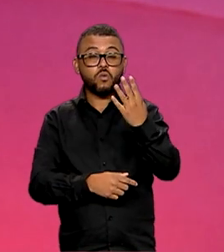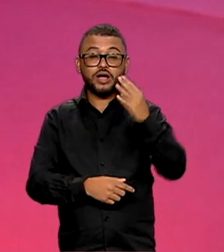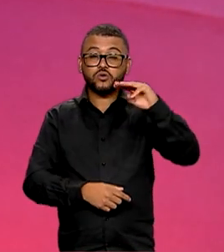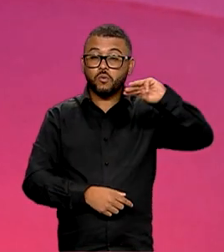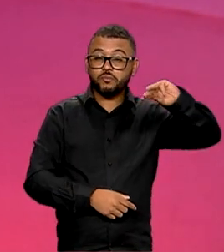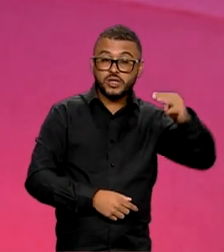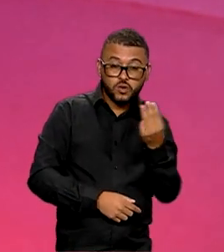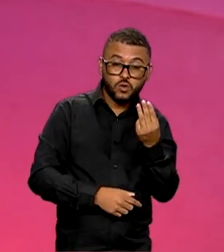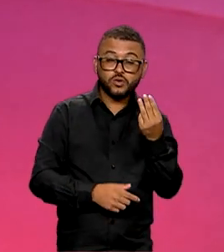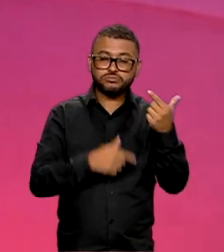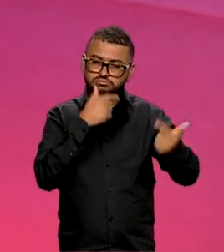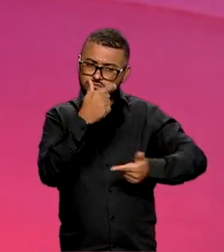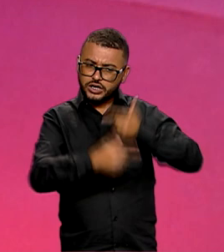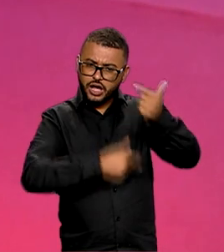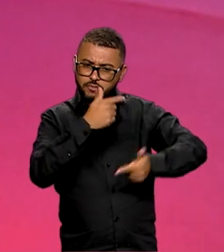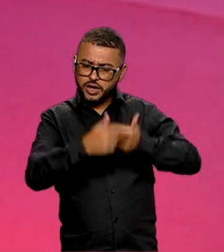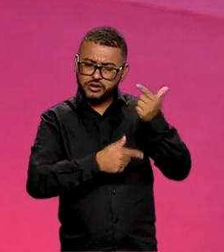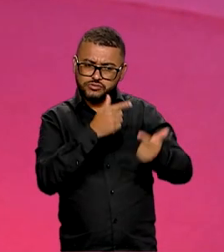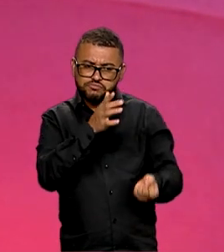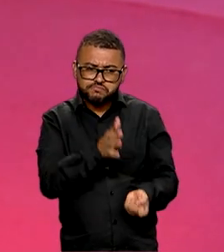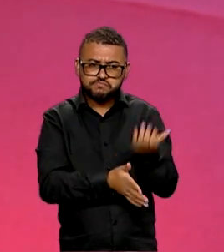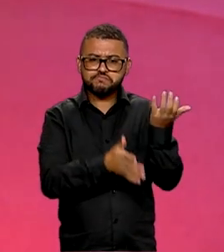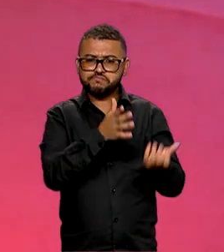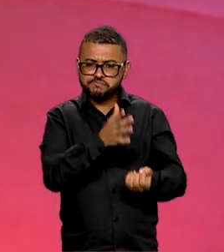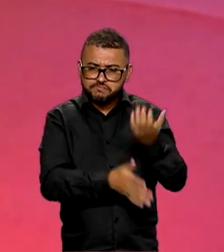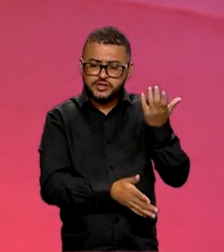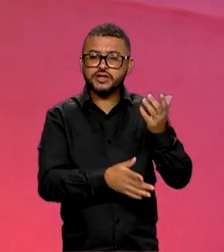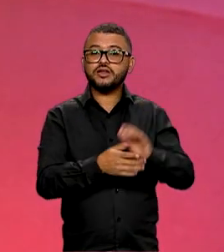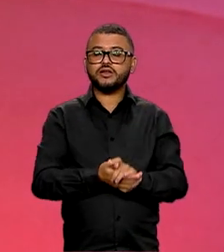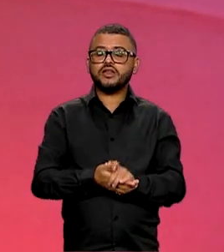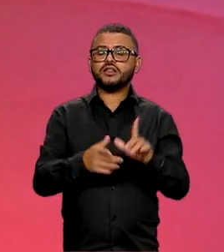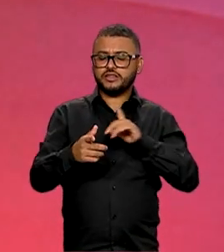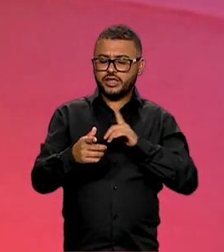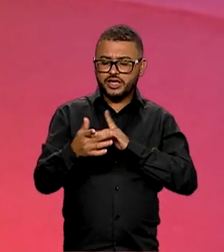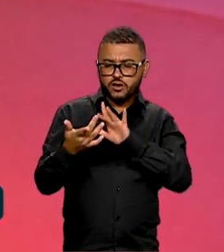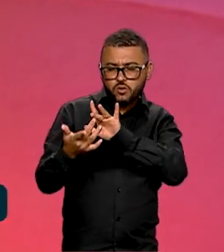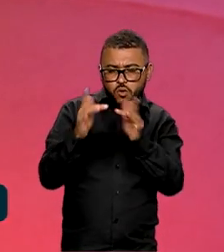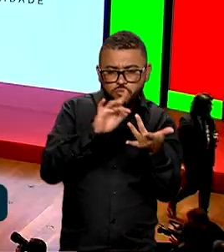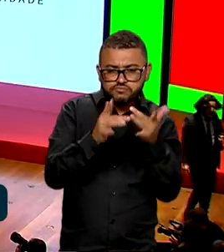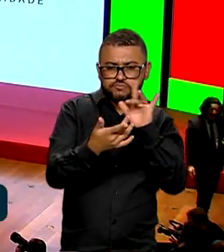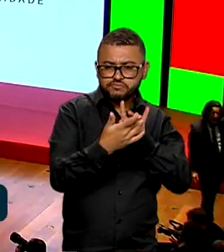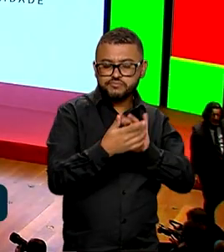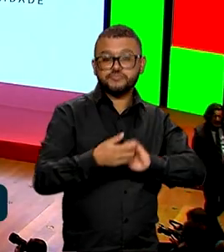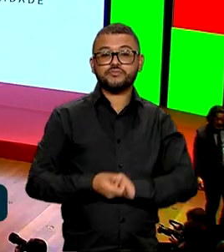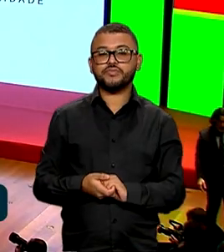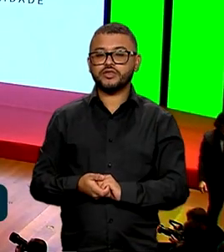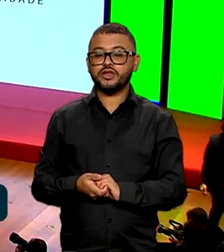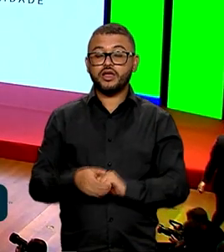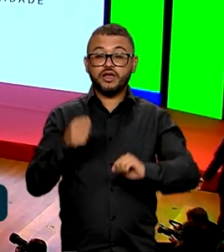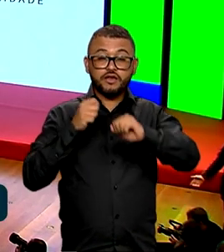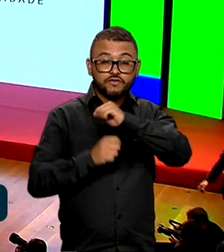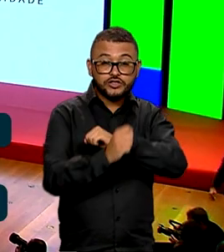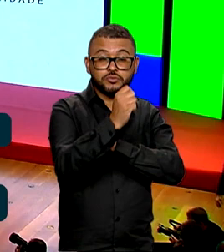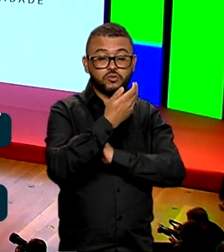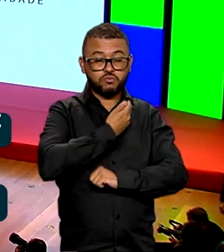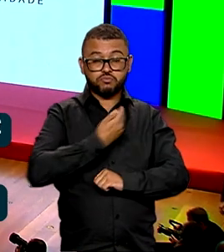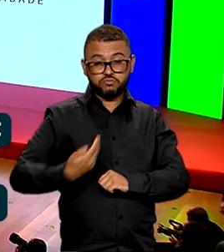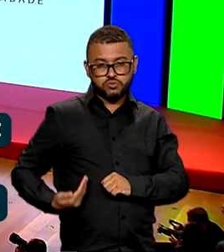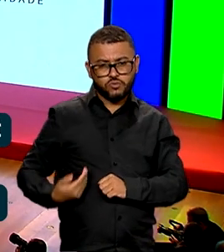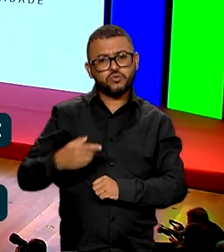de postos de trabalho gerados e articulados com essas obras. Investimento público